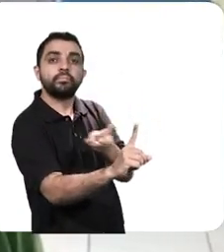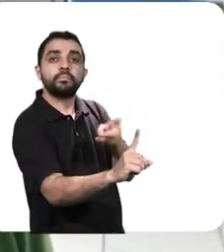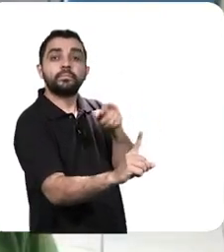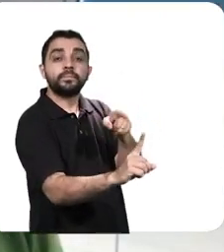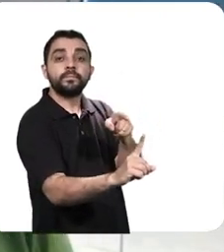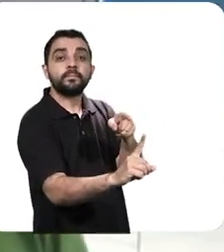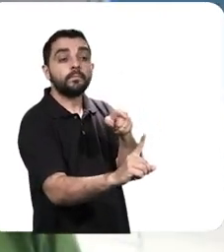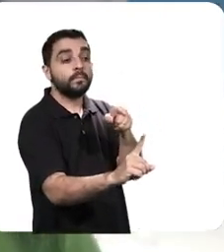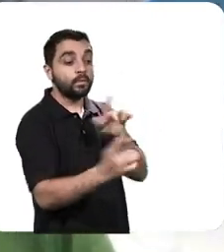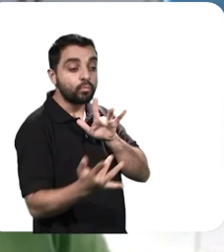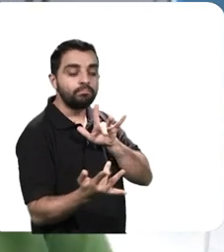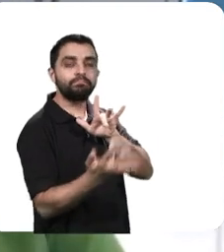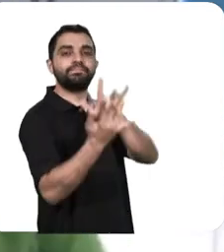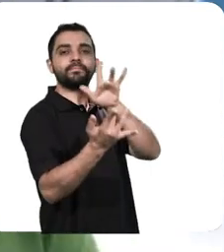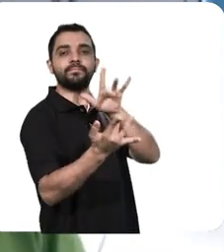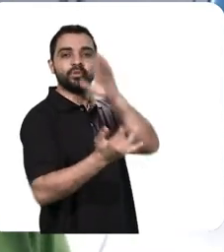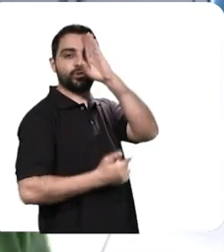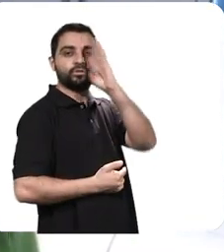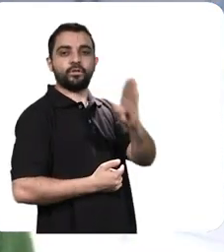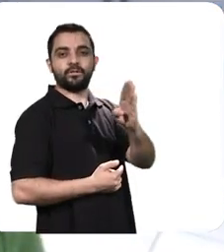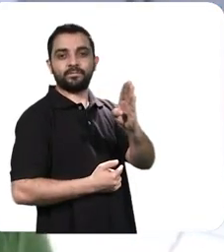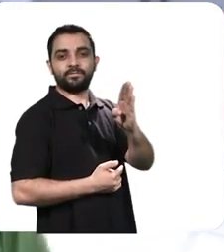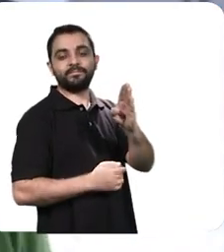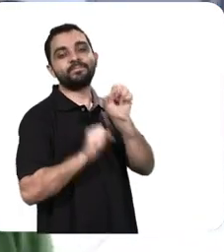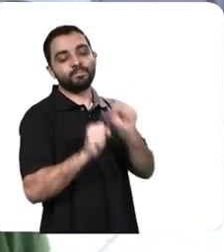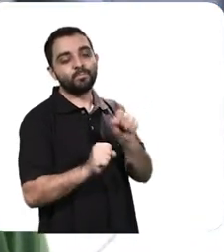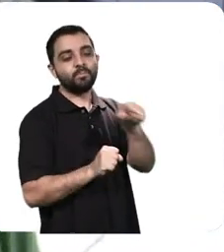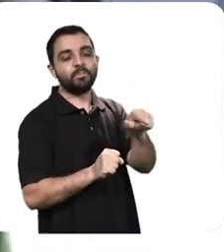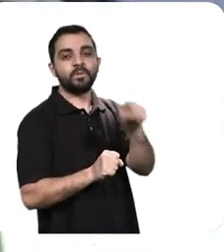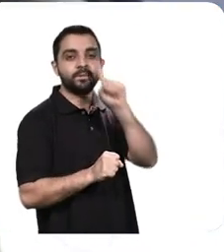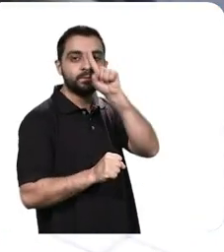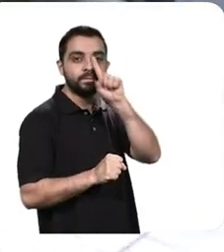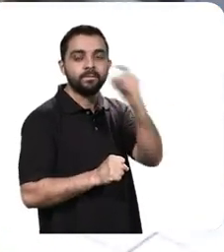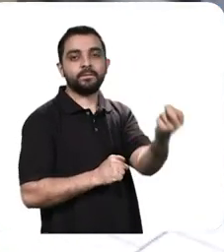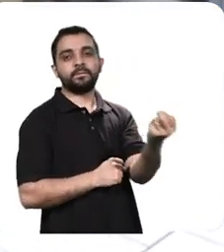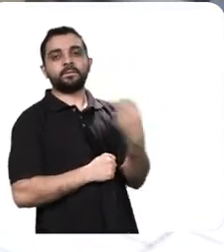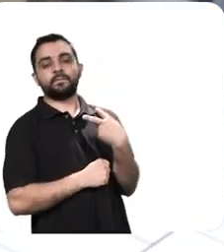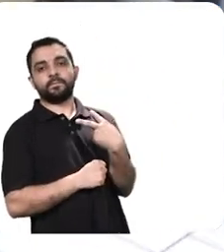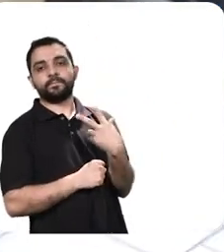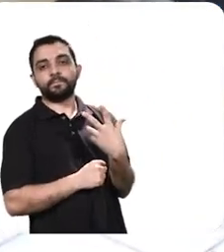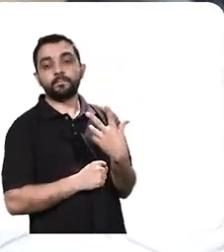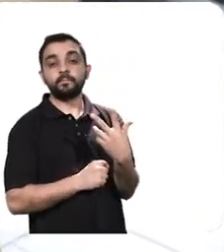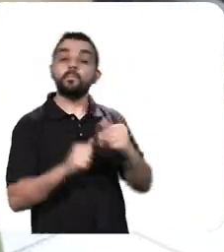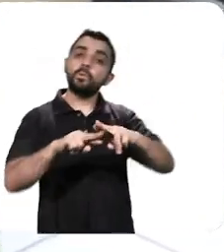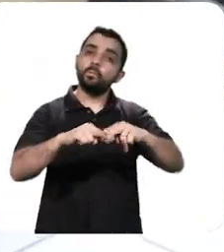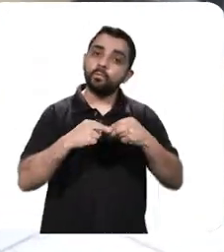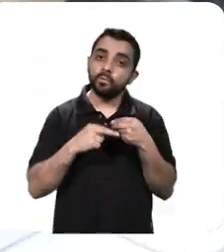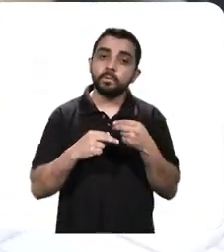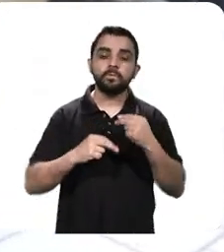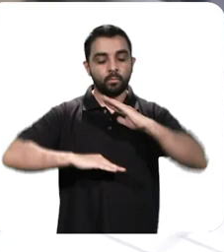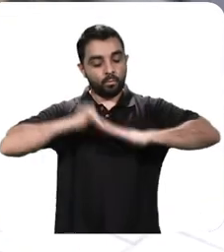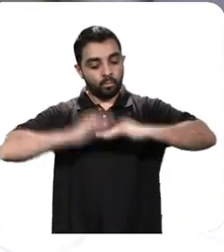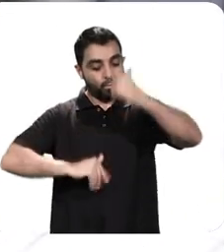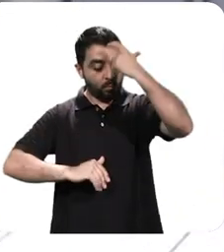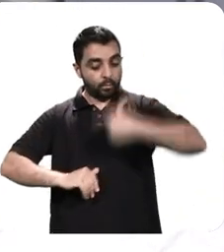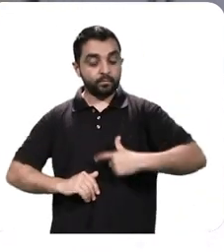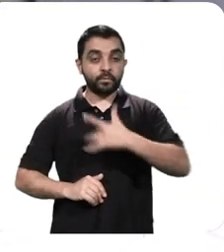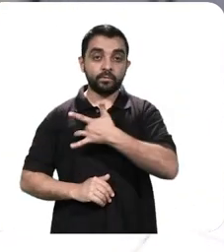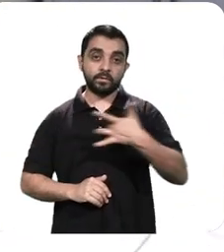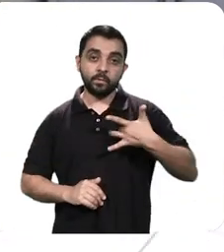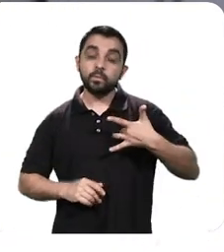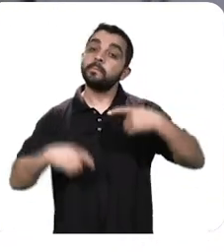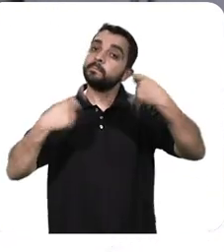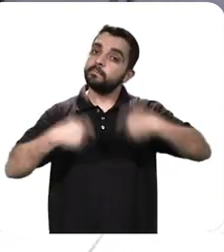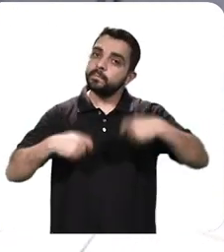primeiro contato com pessoas extremamente contaminadas. E o que a gente tem que prezar